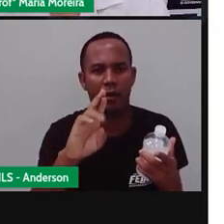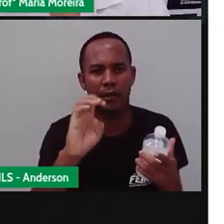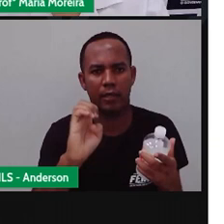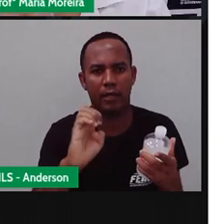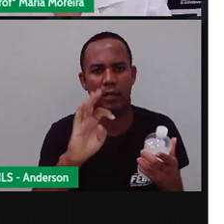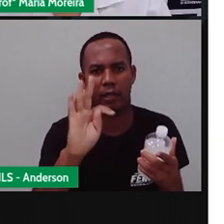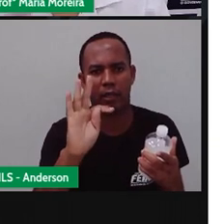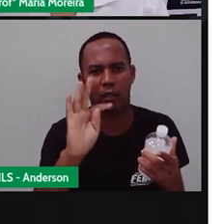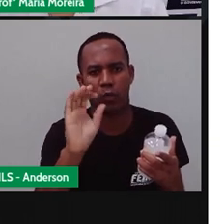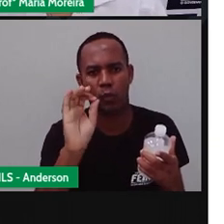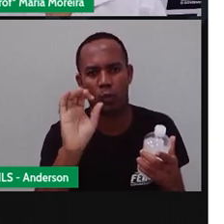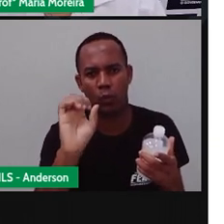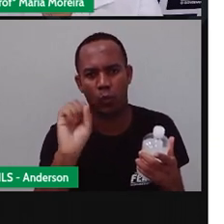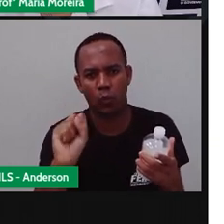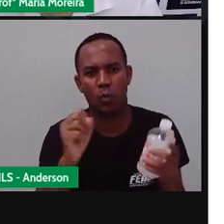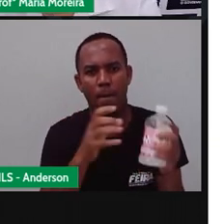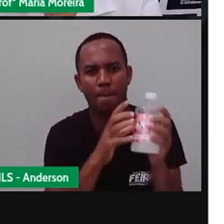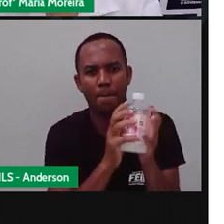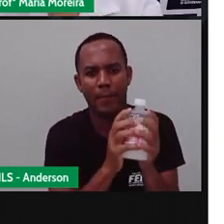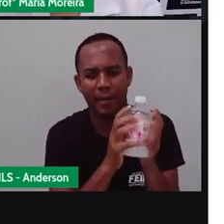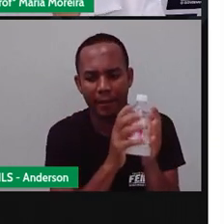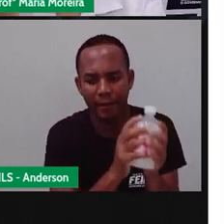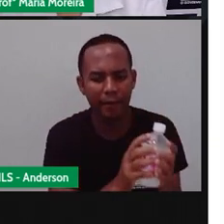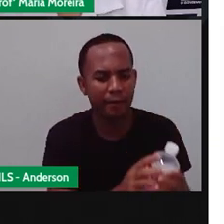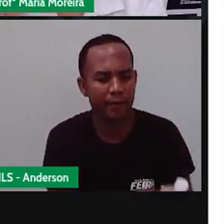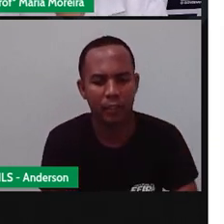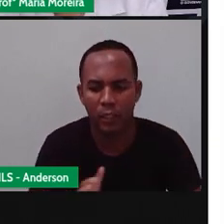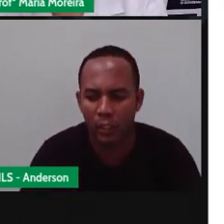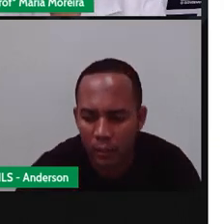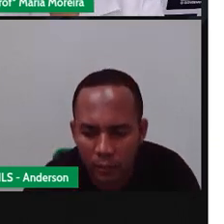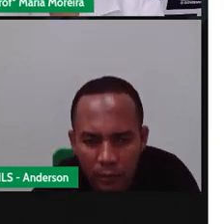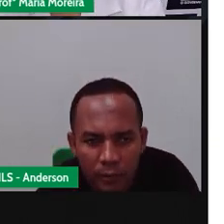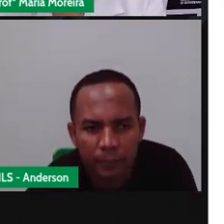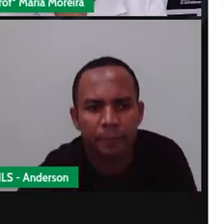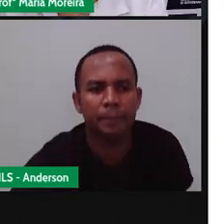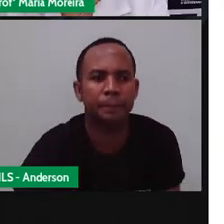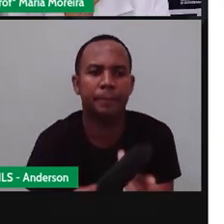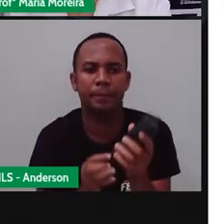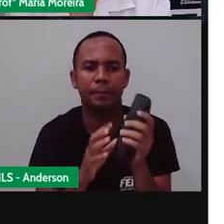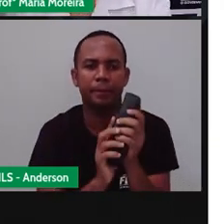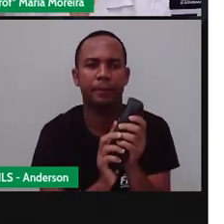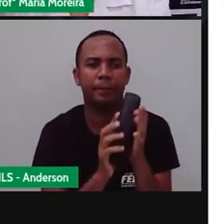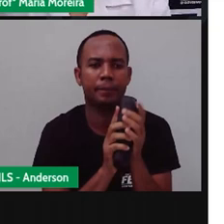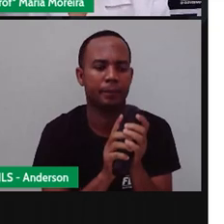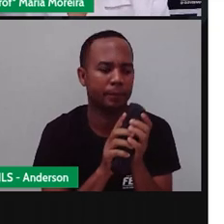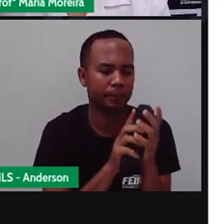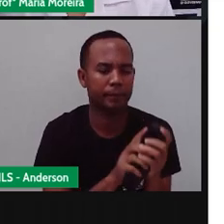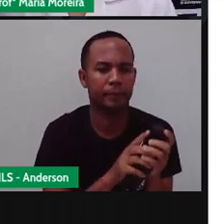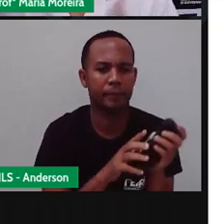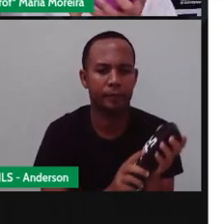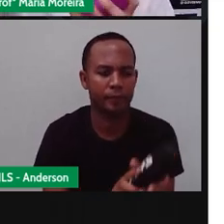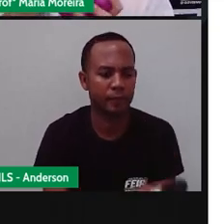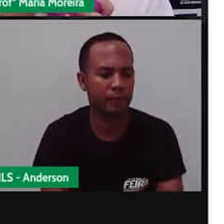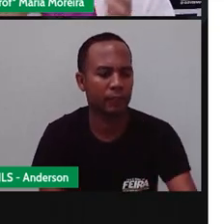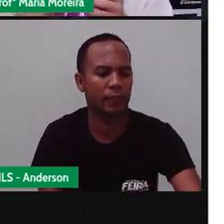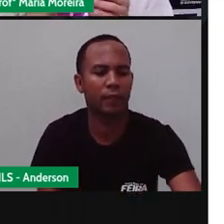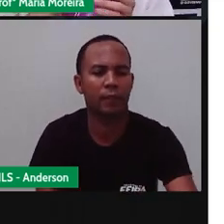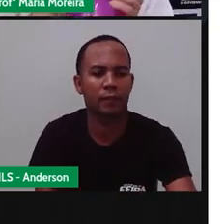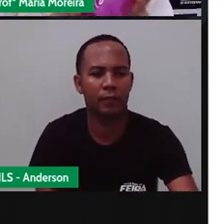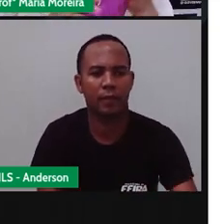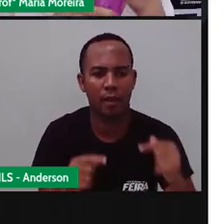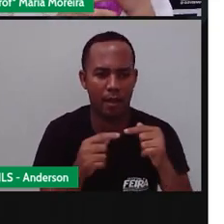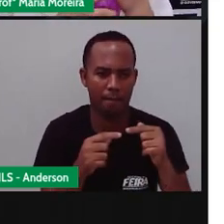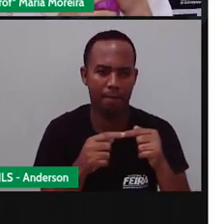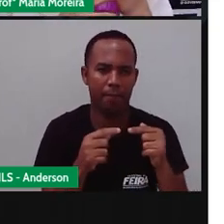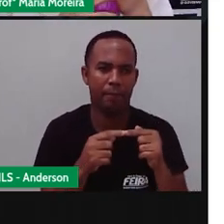Vocês vão entender. Para ser criado, precisa, mas para existir ali. Então, essa garrafa aqui, ela precisa de alguma coisa para